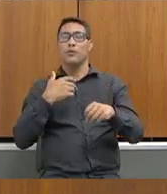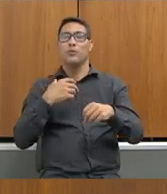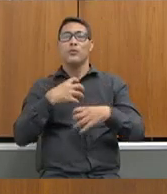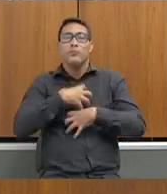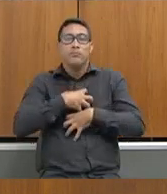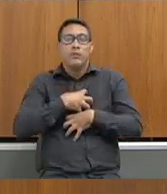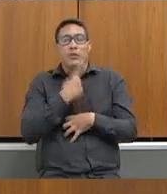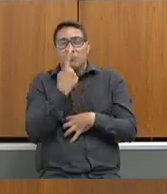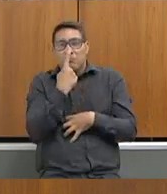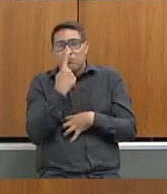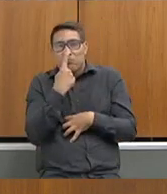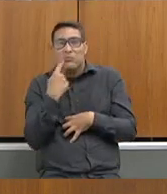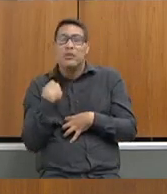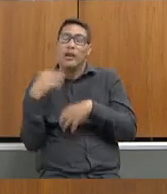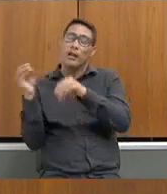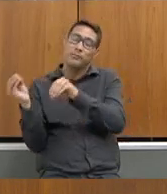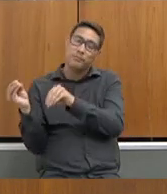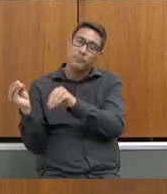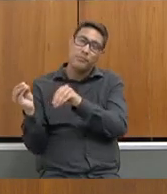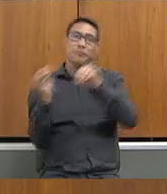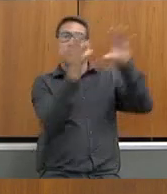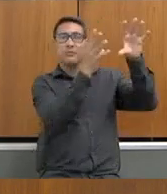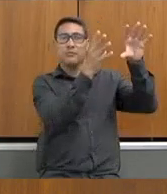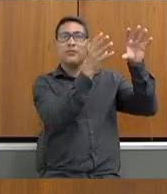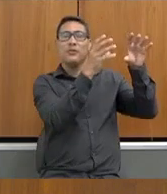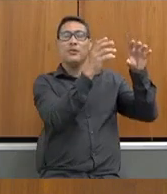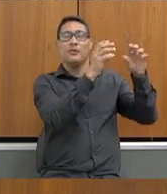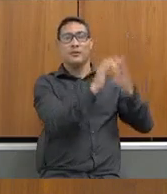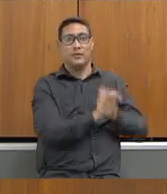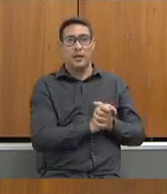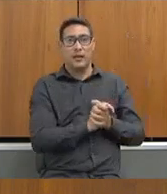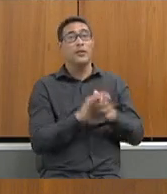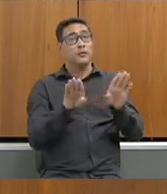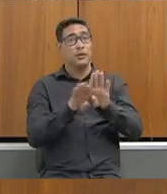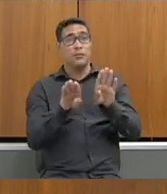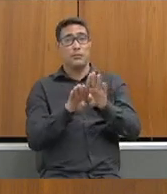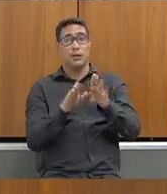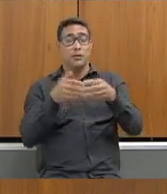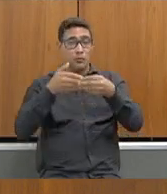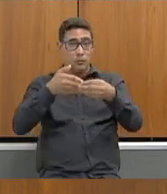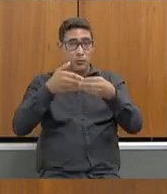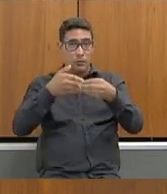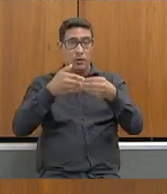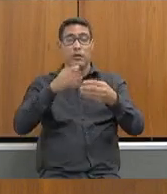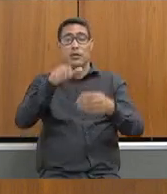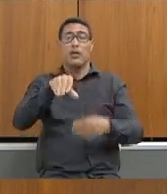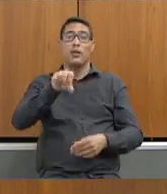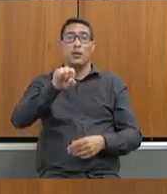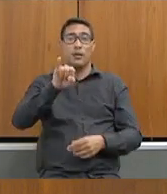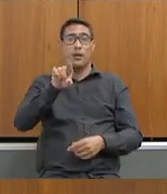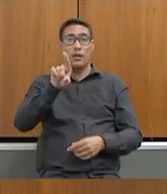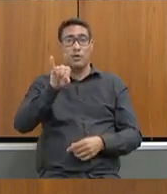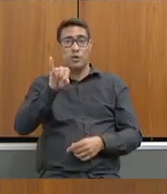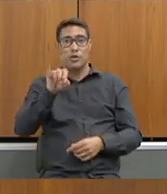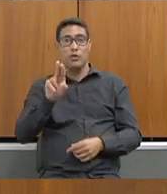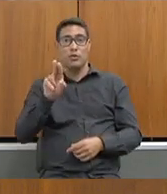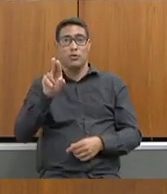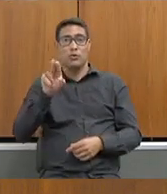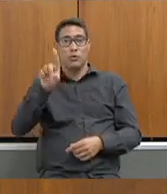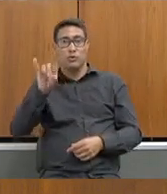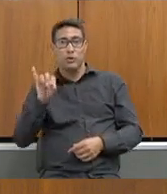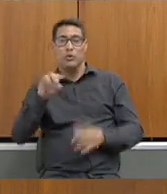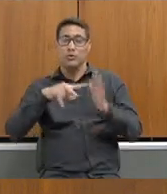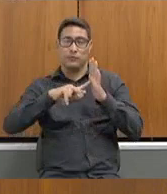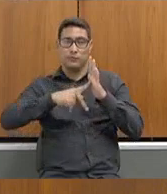Cumprimentar com muito carinho a Denise do Sindicute, sempre presente aqui na reunião. A importância, Denise, que tem você